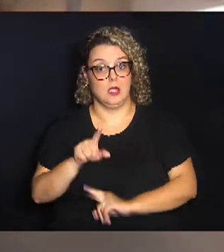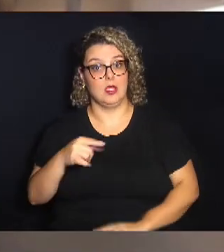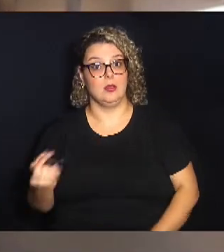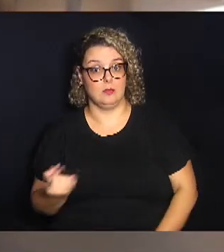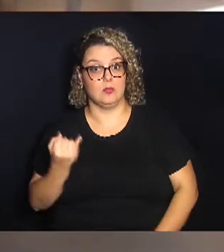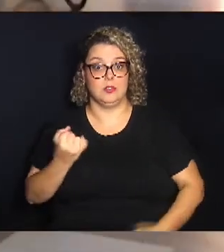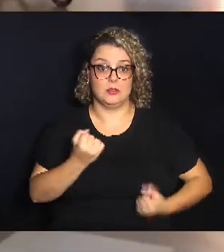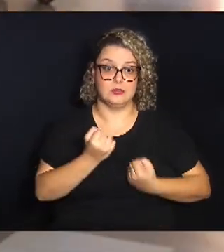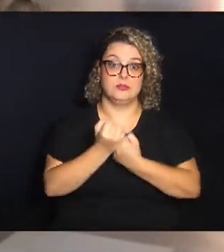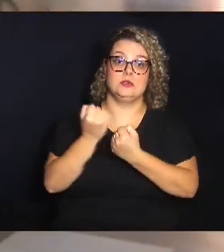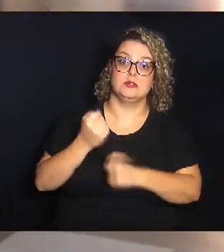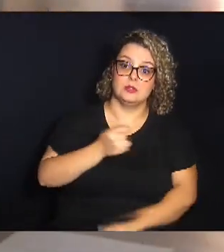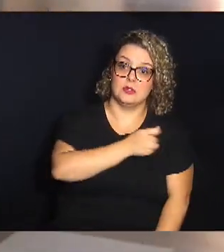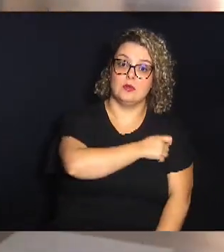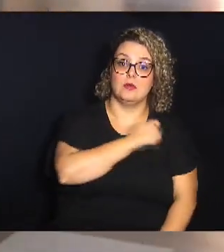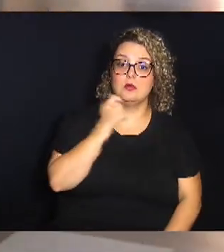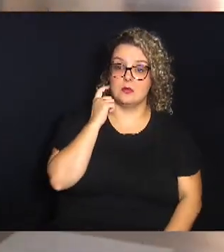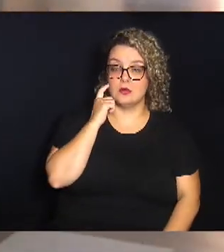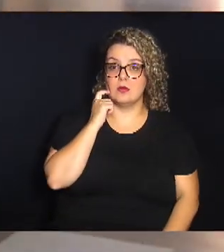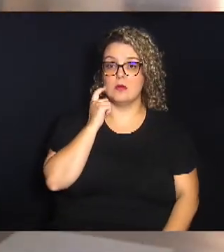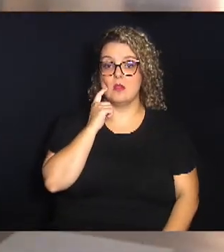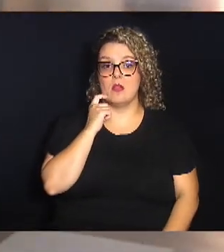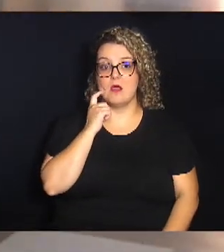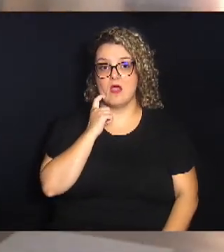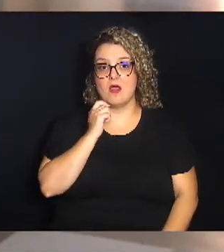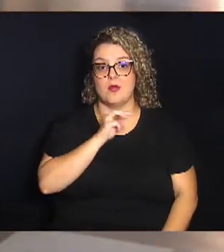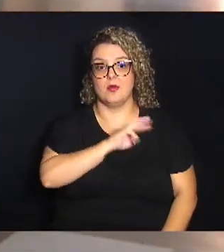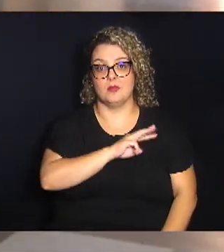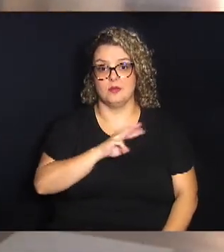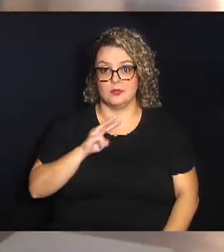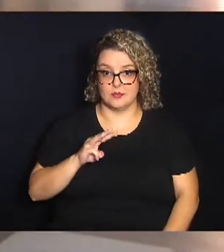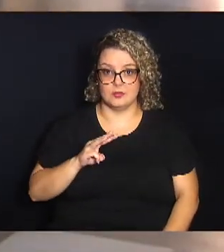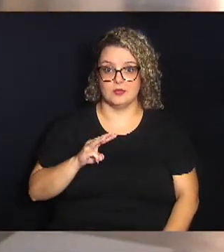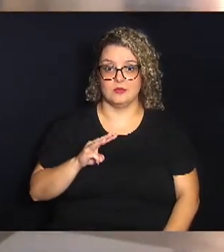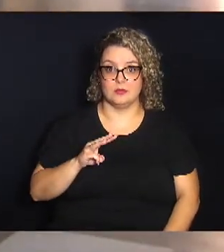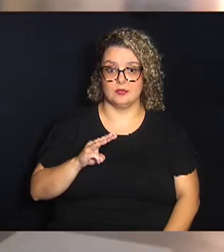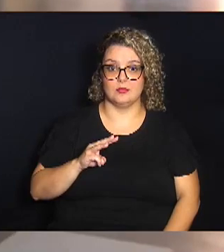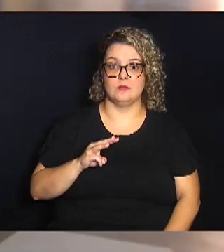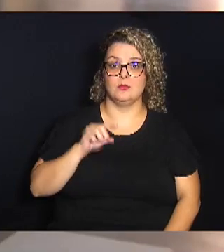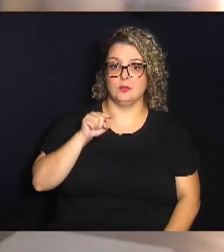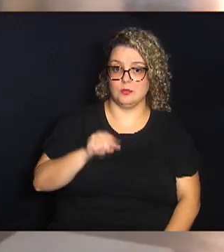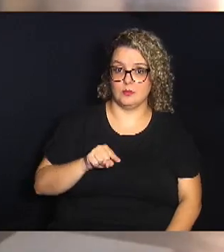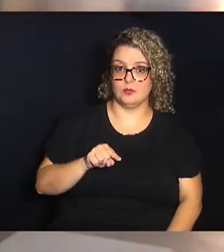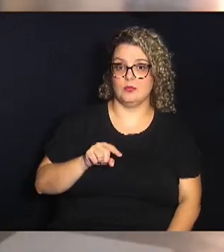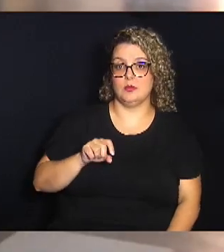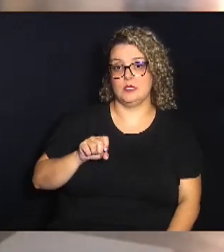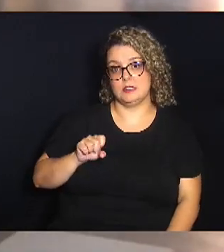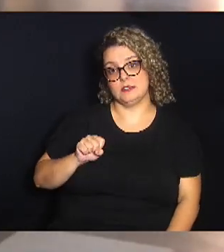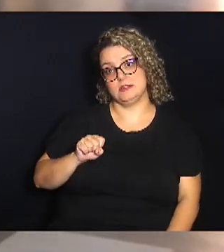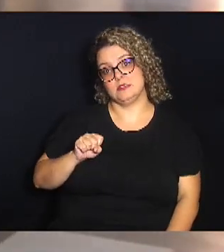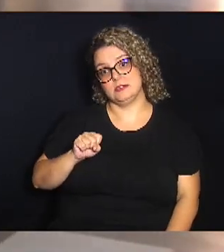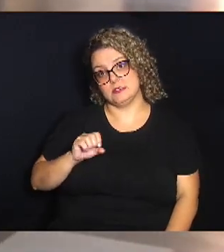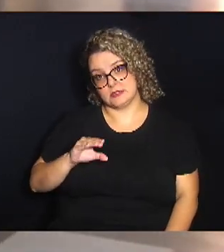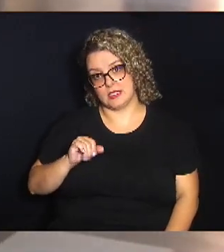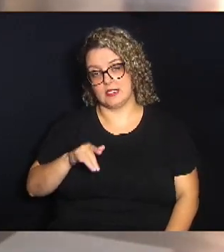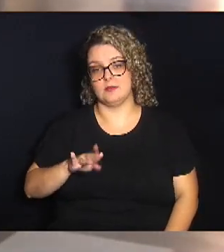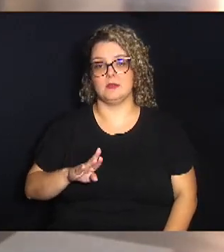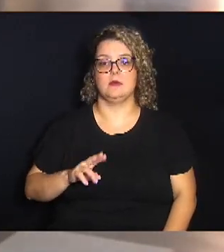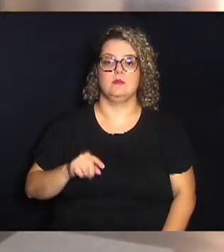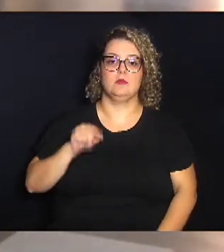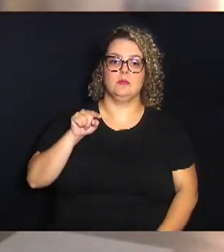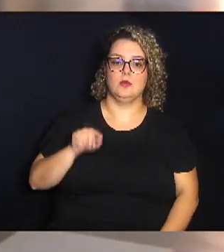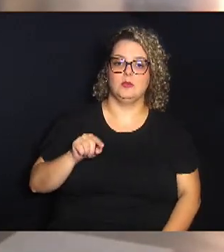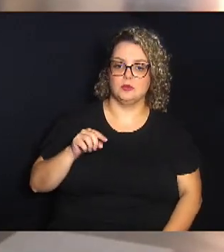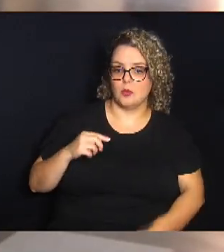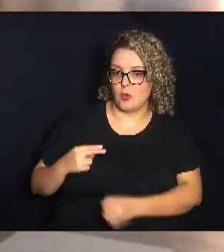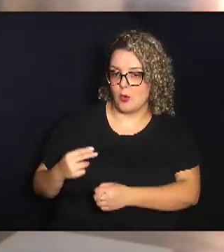nesse apoio ao estudante. No site, na página da internet, www.sai.unicamp.br, o aluno vai encontrar todas as informações,